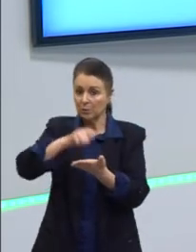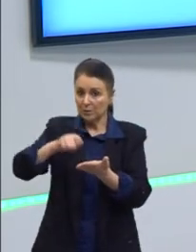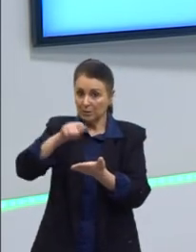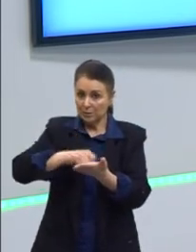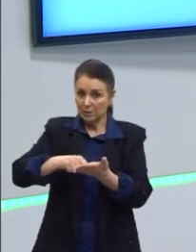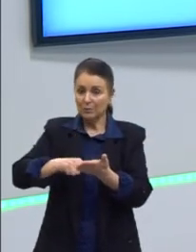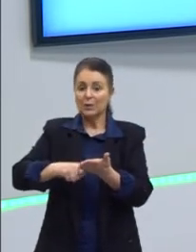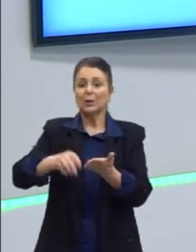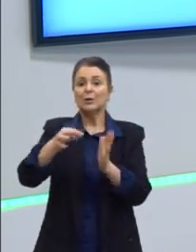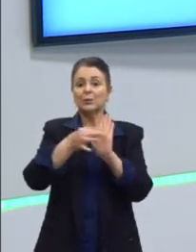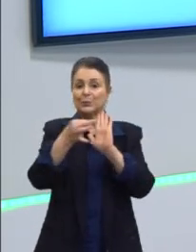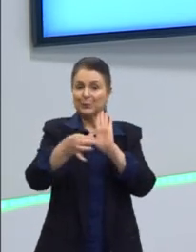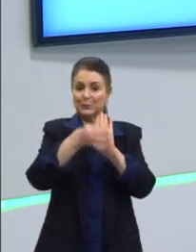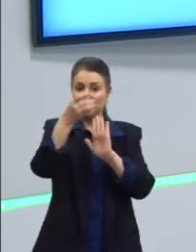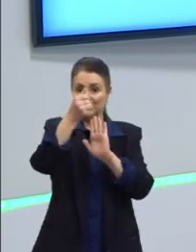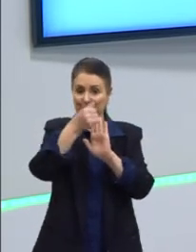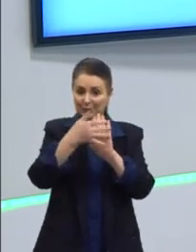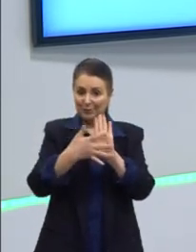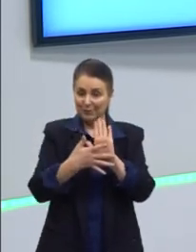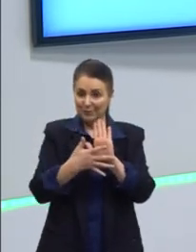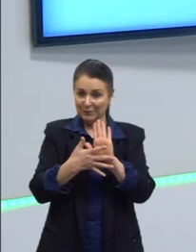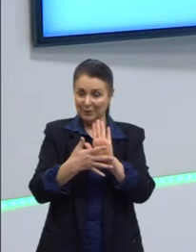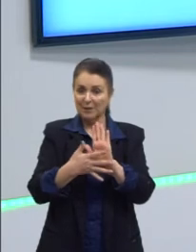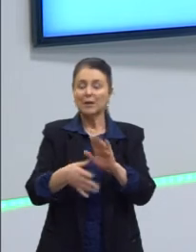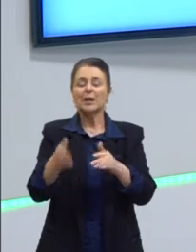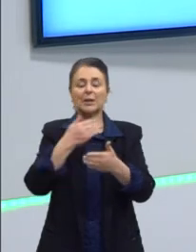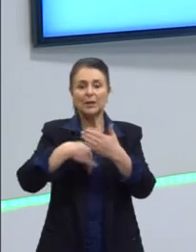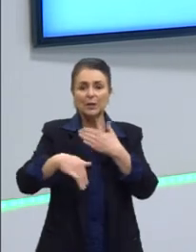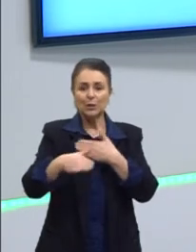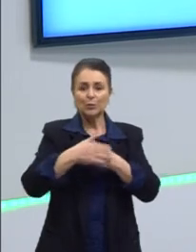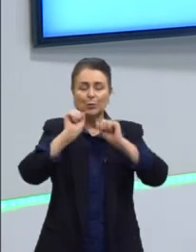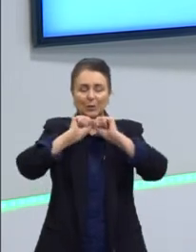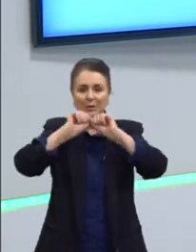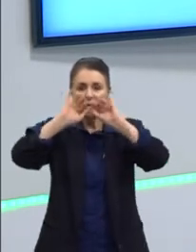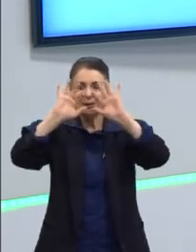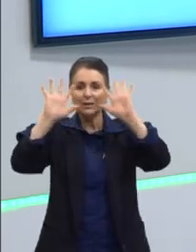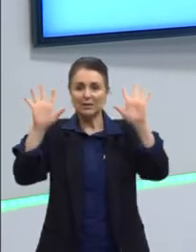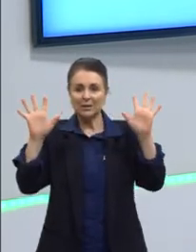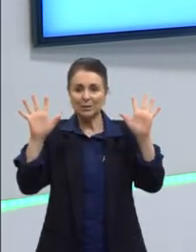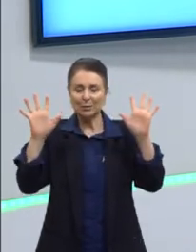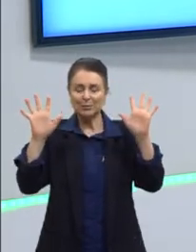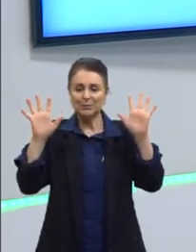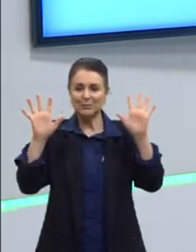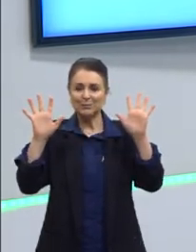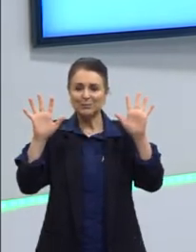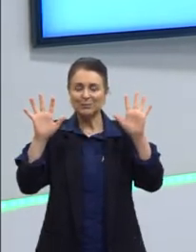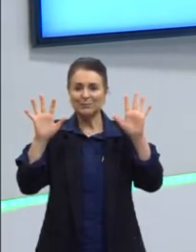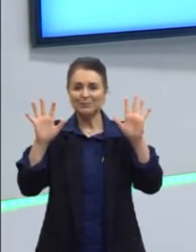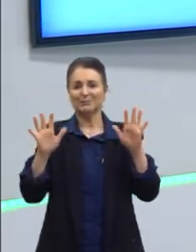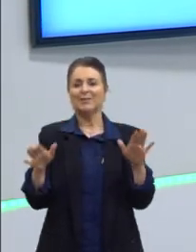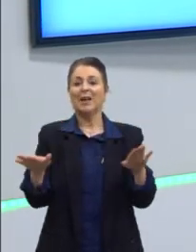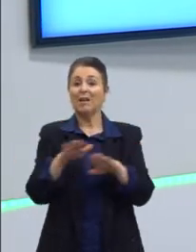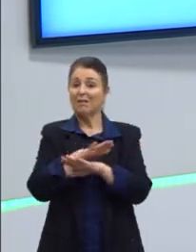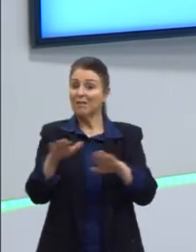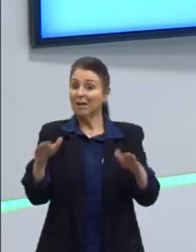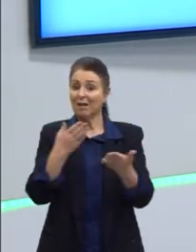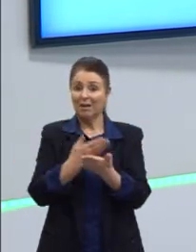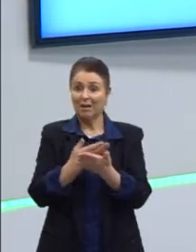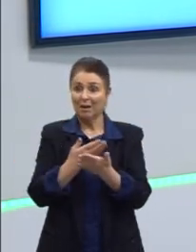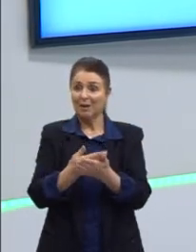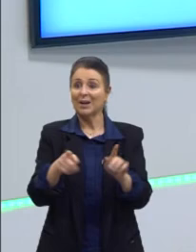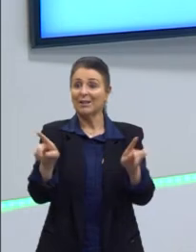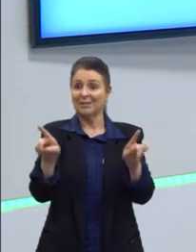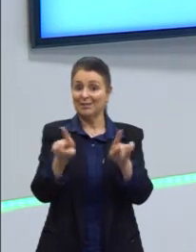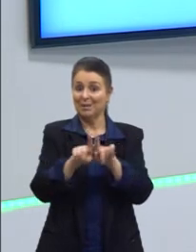texto dissertativo argumentativo e tudo isso esclarecido, a gente encerra com o meme do Seu Madruga,